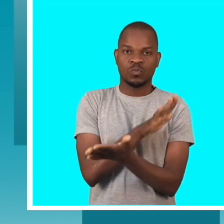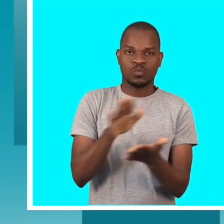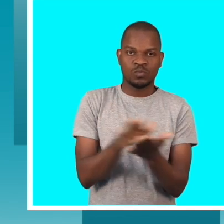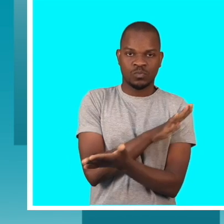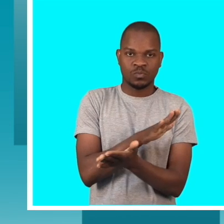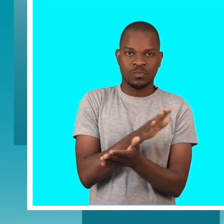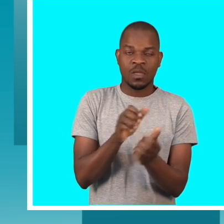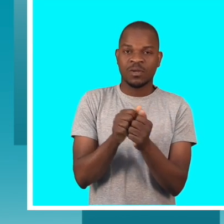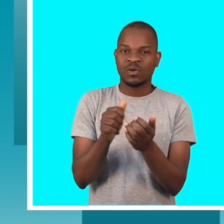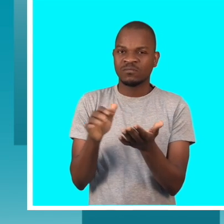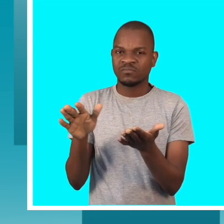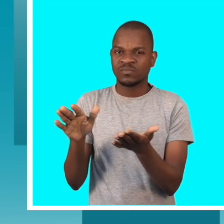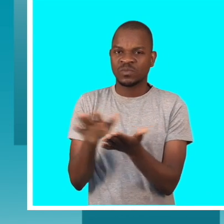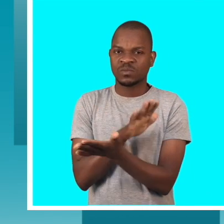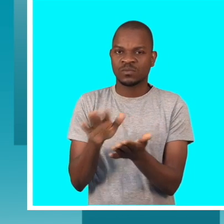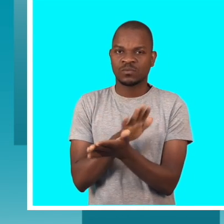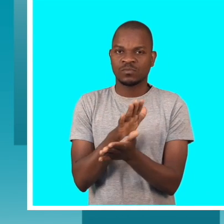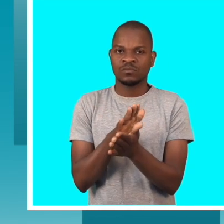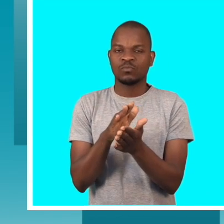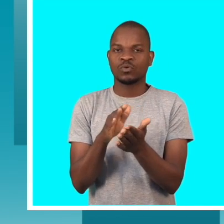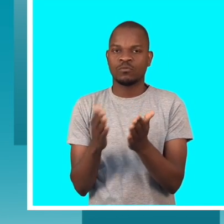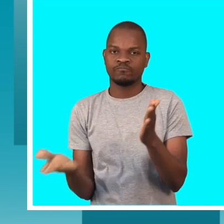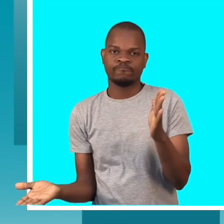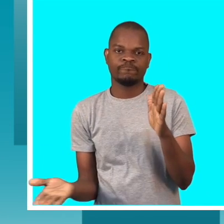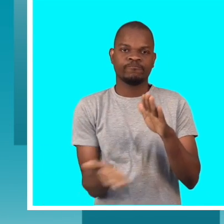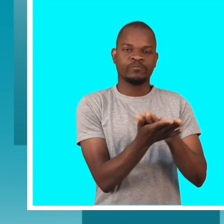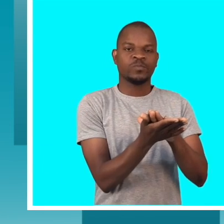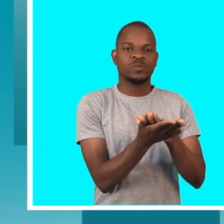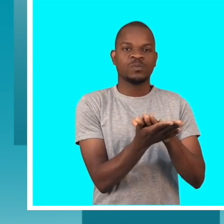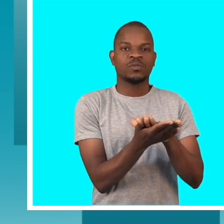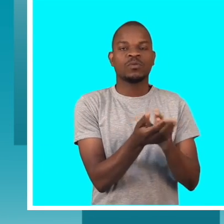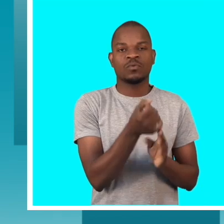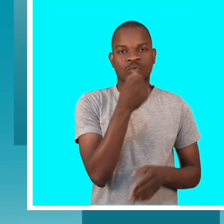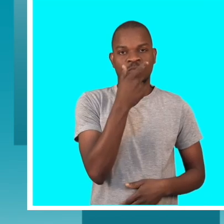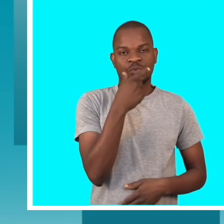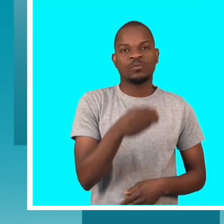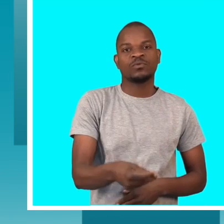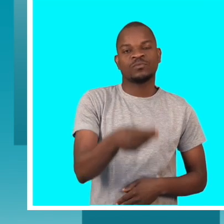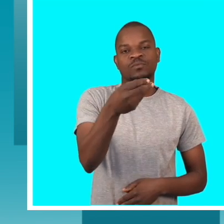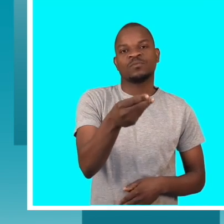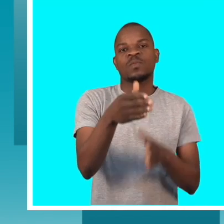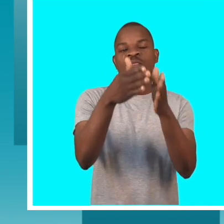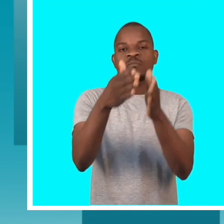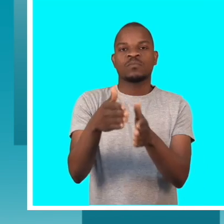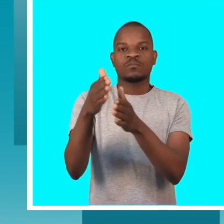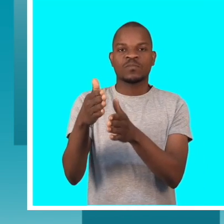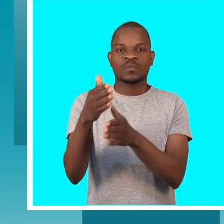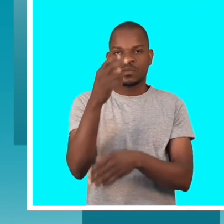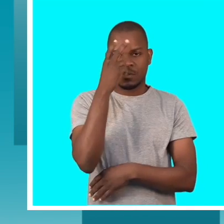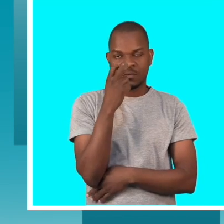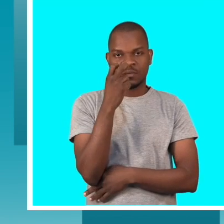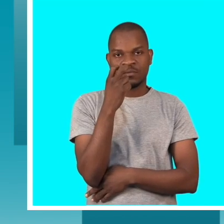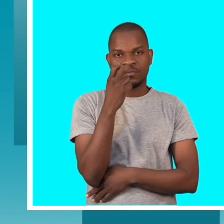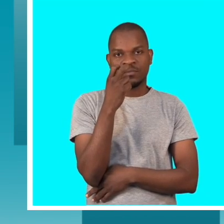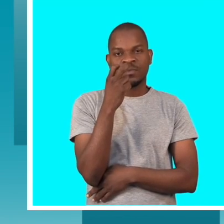etiquetas. E estas etiquetas vão ser coladas nas saquetas que depois vão ser aviadas aos doentes. Então é a